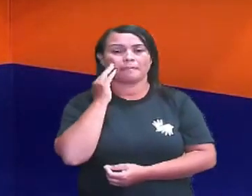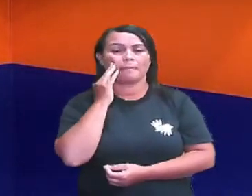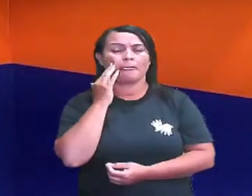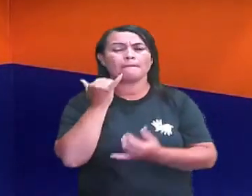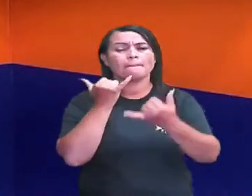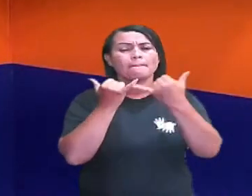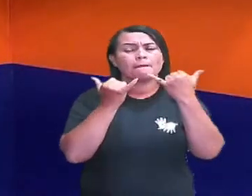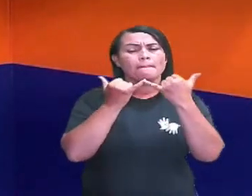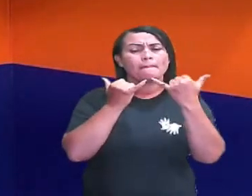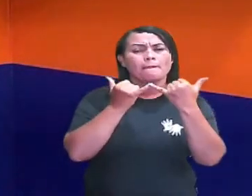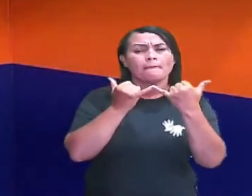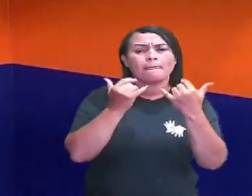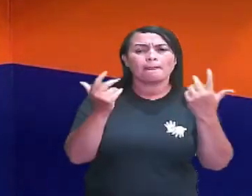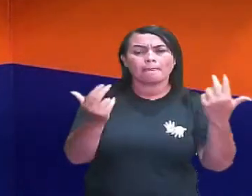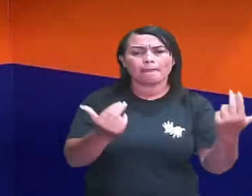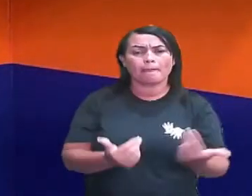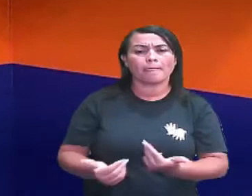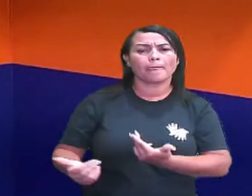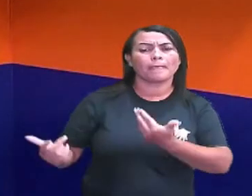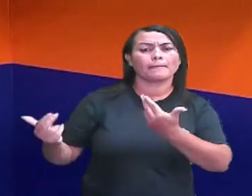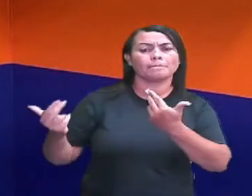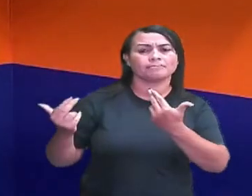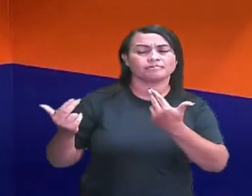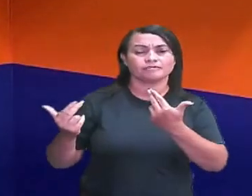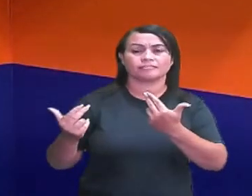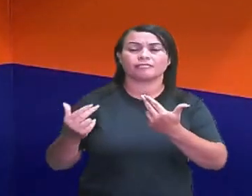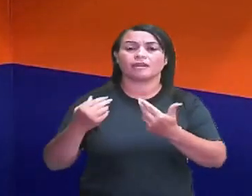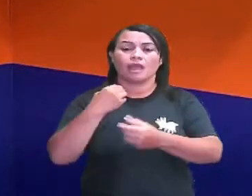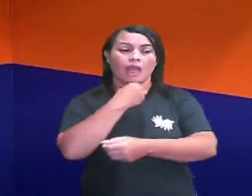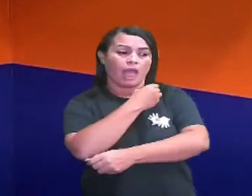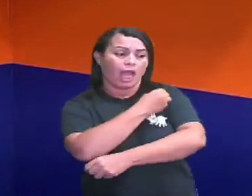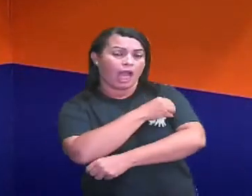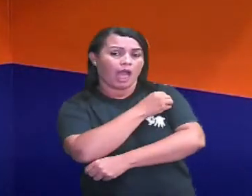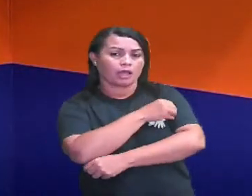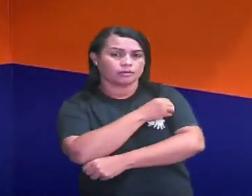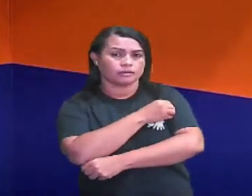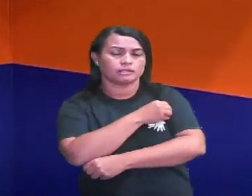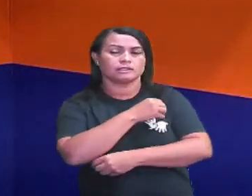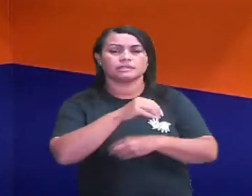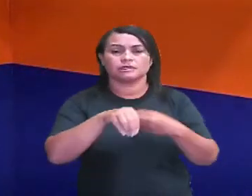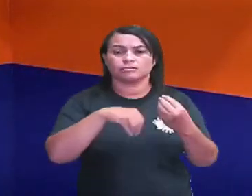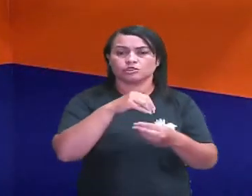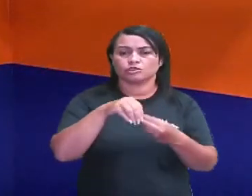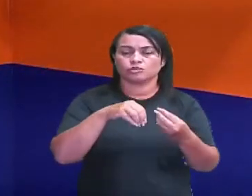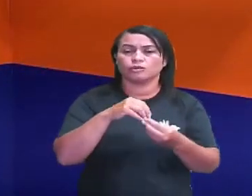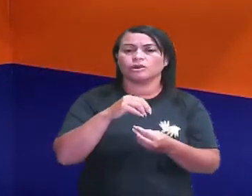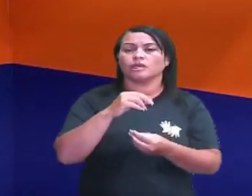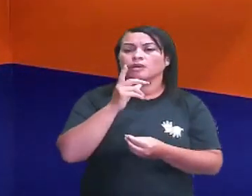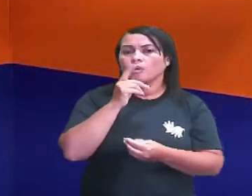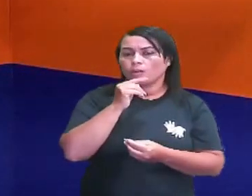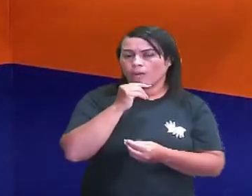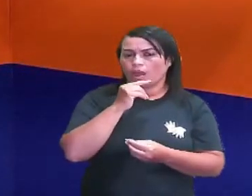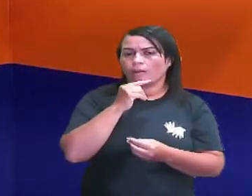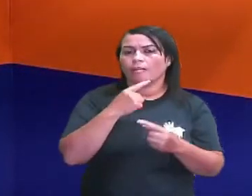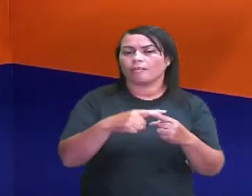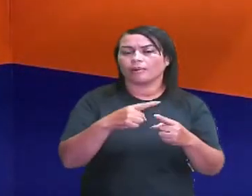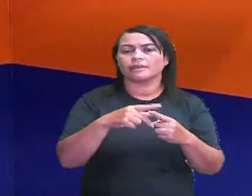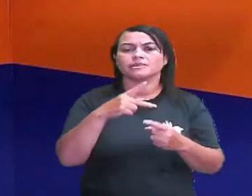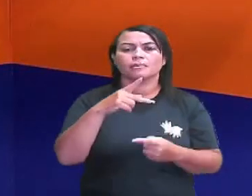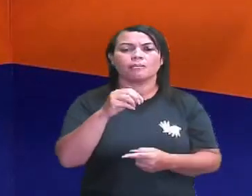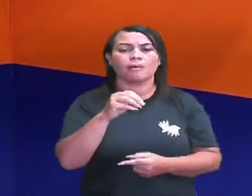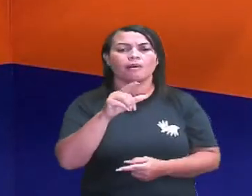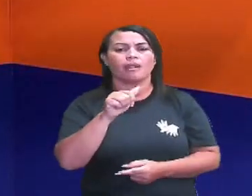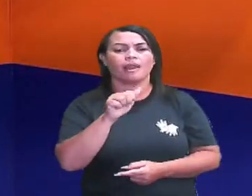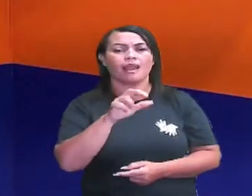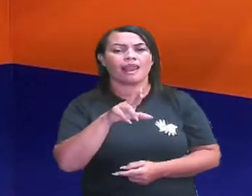Semelhante atrai semelhante. O álcool se mistura com a água, porque são polares. E o óleo não vai se misturar com a